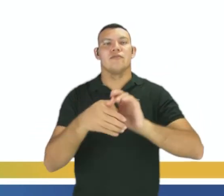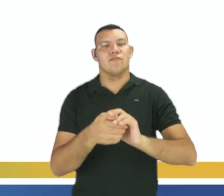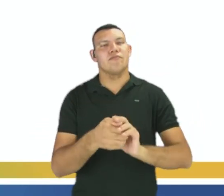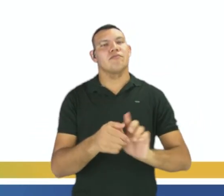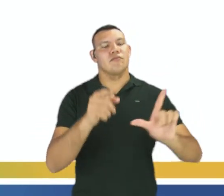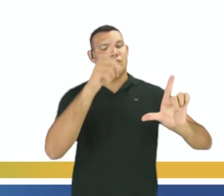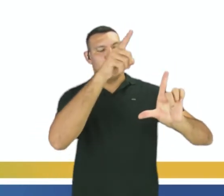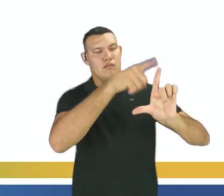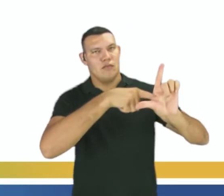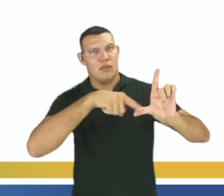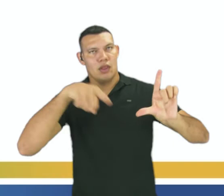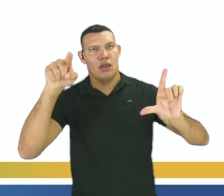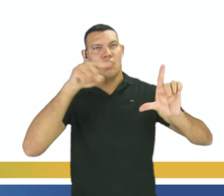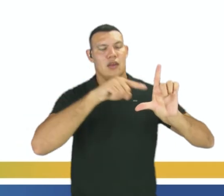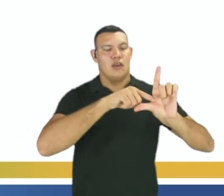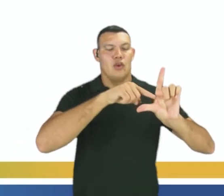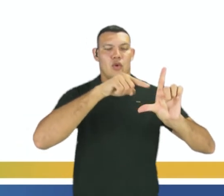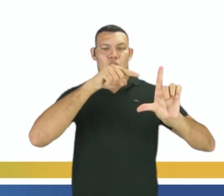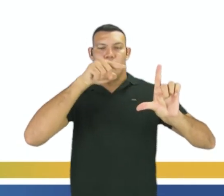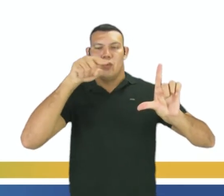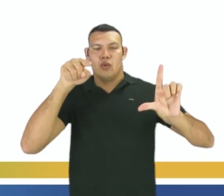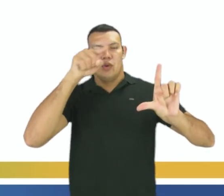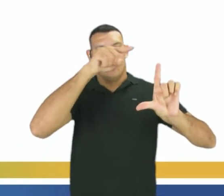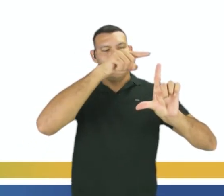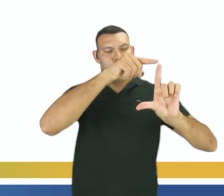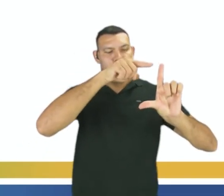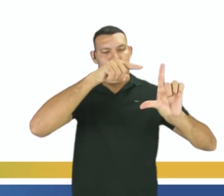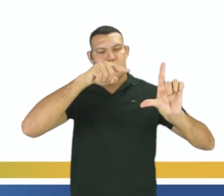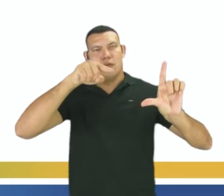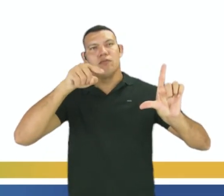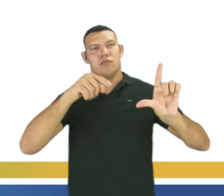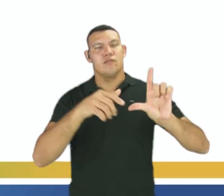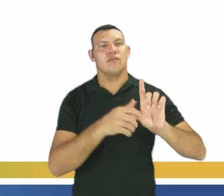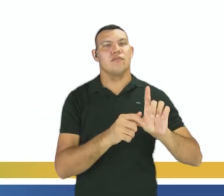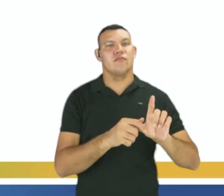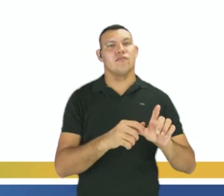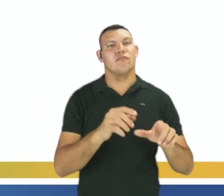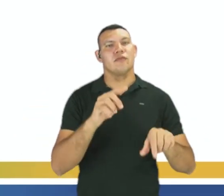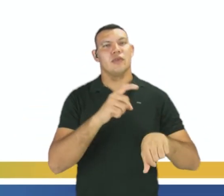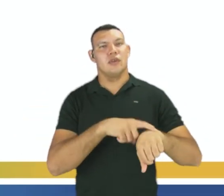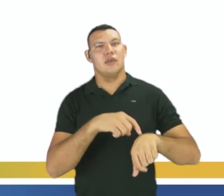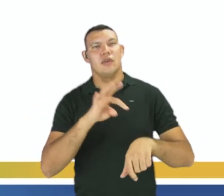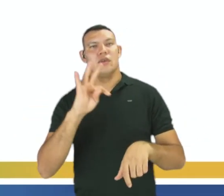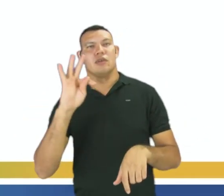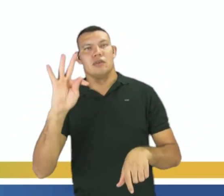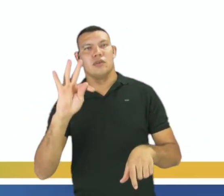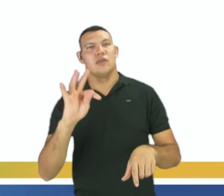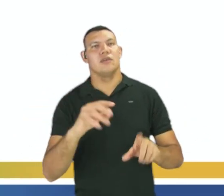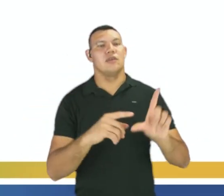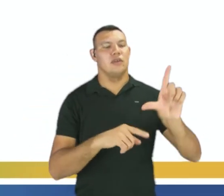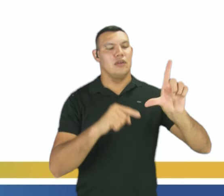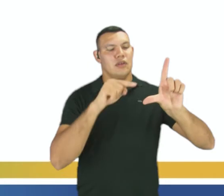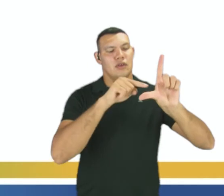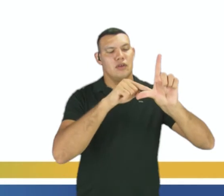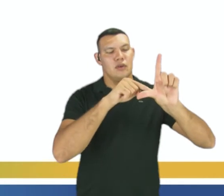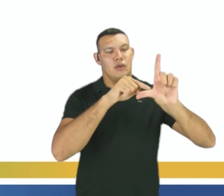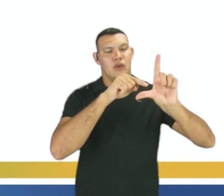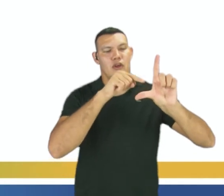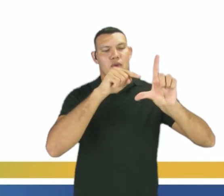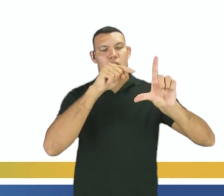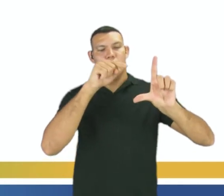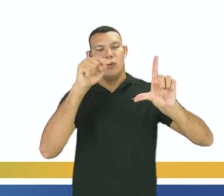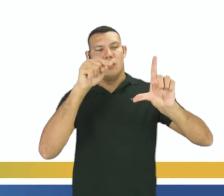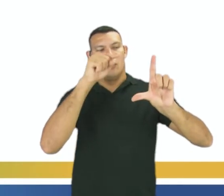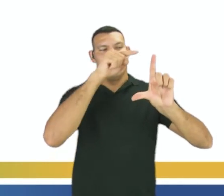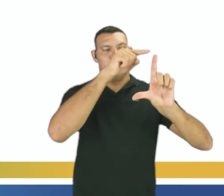equilíbrio entre reagentes e produto. E aí, você tem o tempo T e quando as curvas aqui, as linhas do